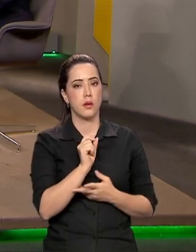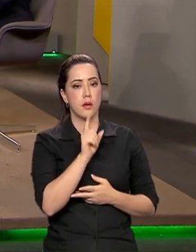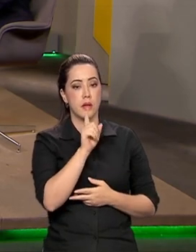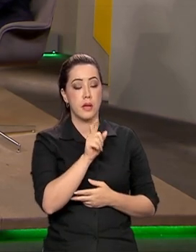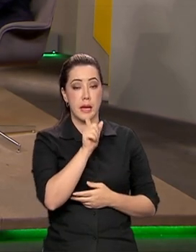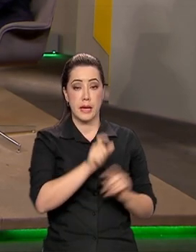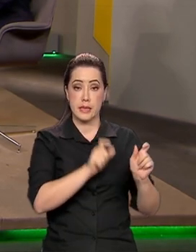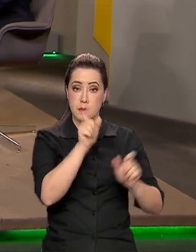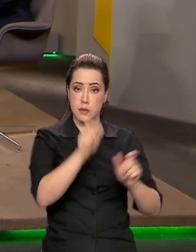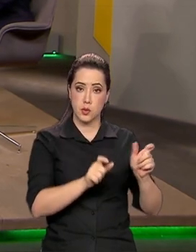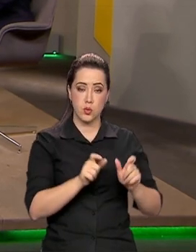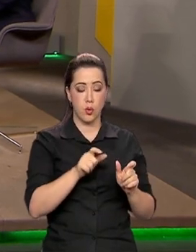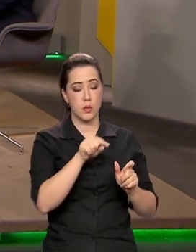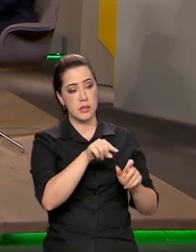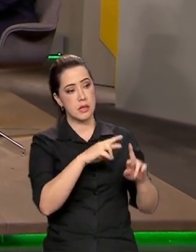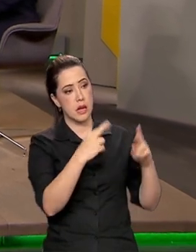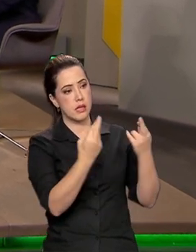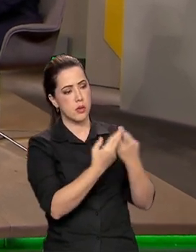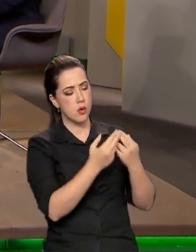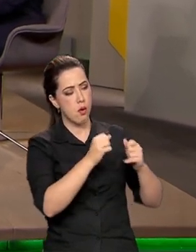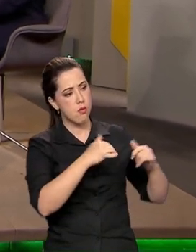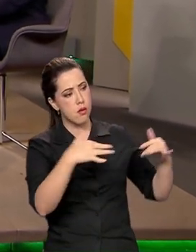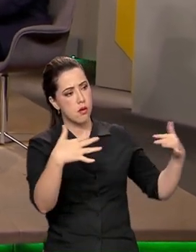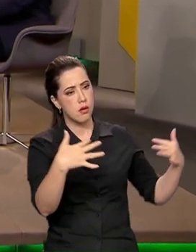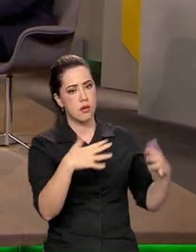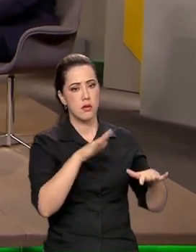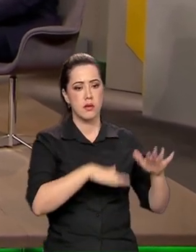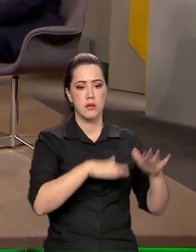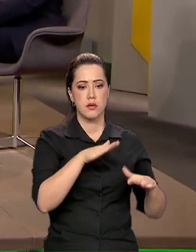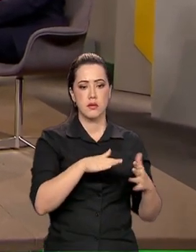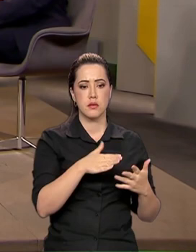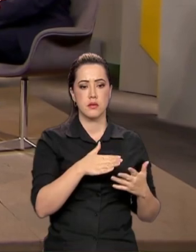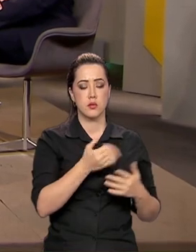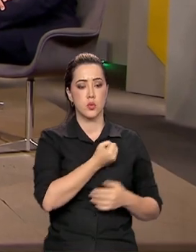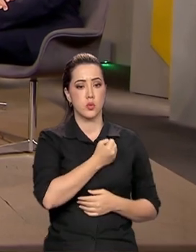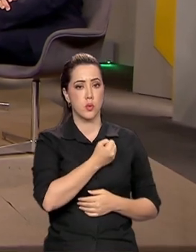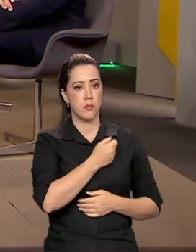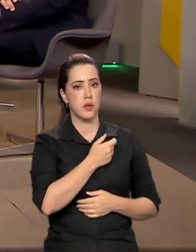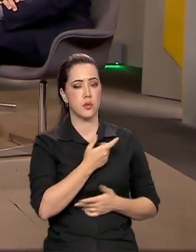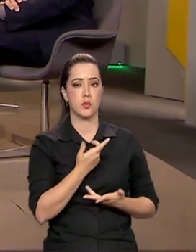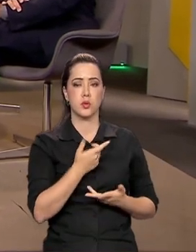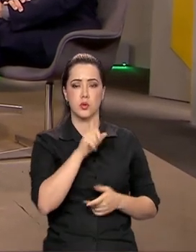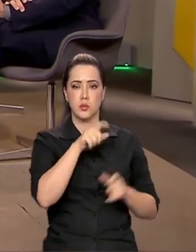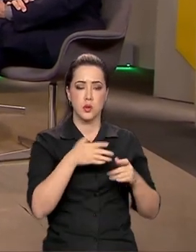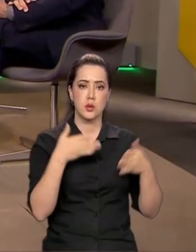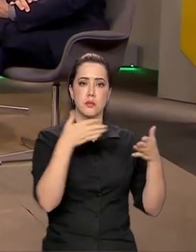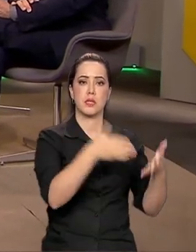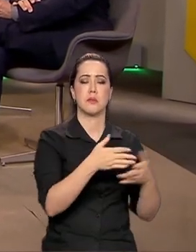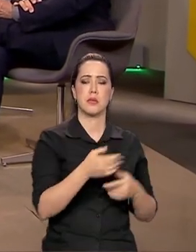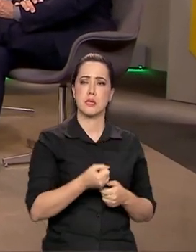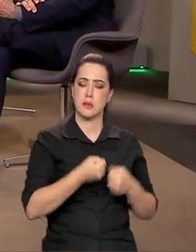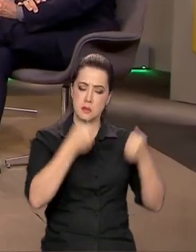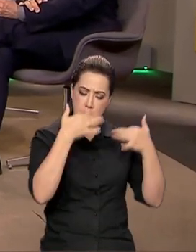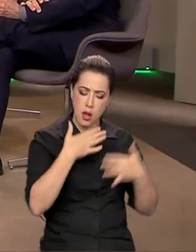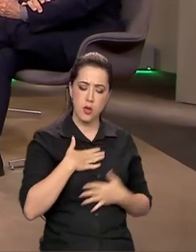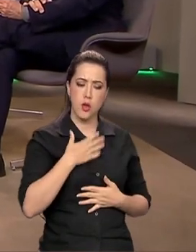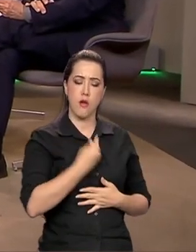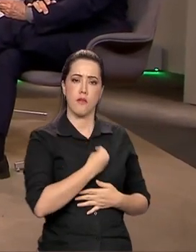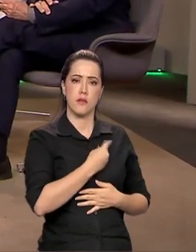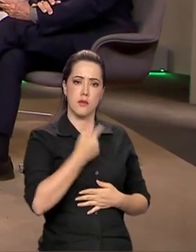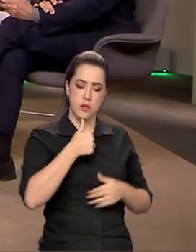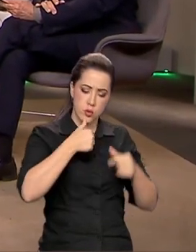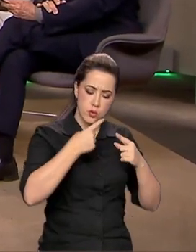as pessoas estavam lá, assim, tinha um déficit de participação muito grande. As pessoas estavam lá dizendo, poxa, eu existo, eu sou